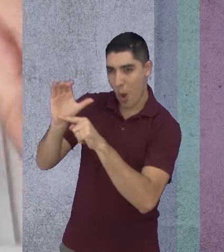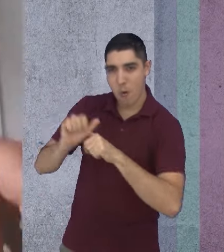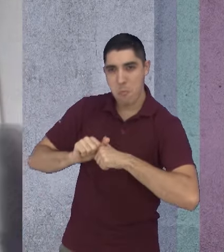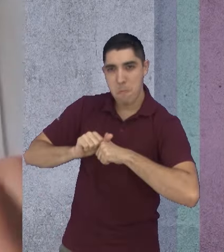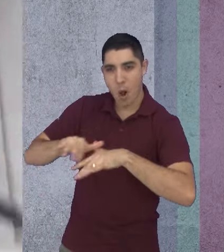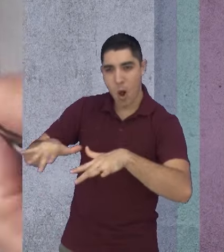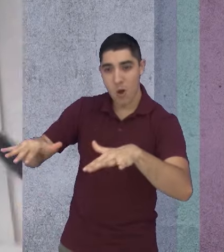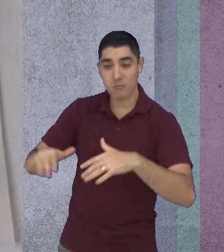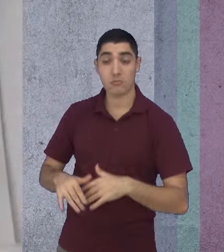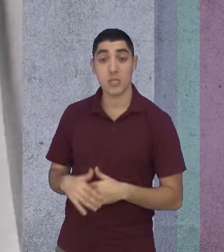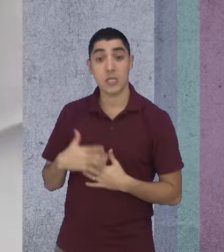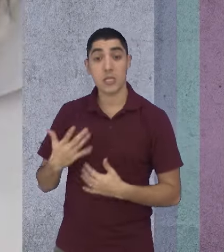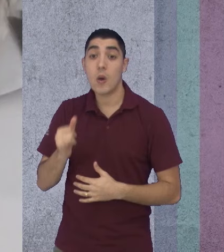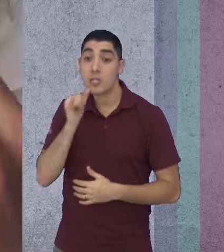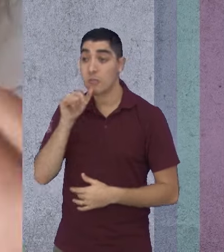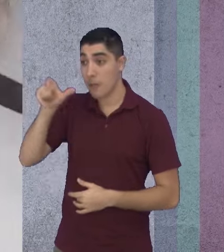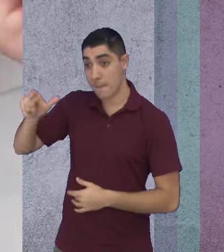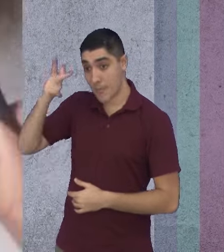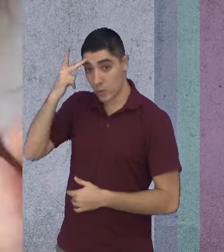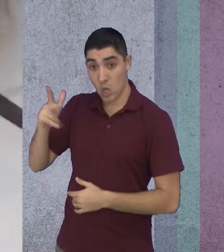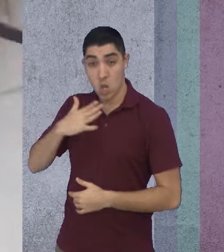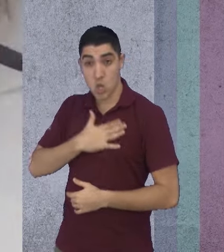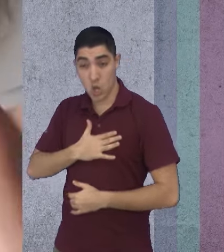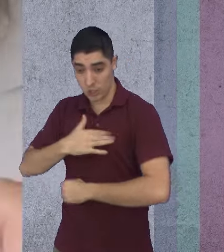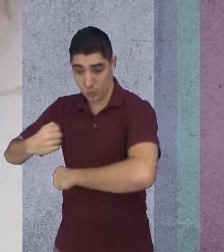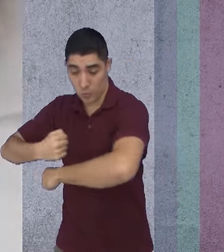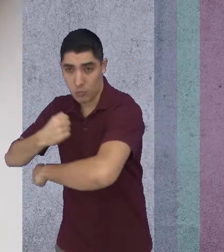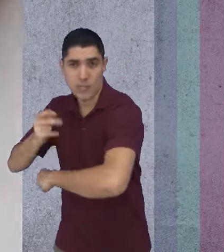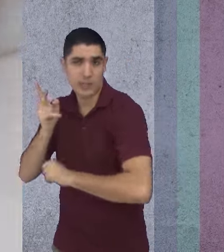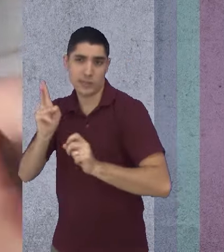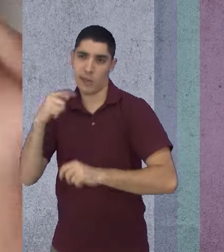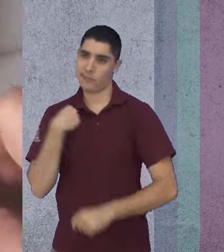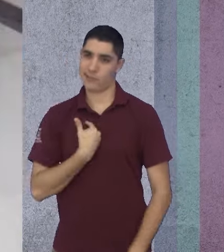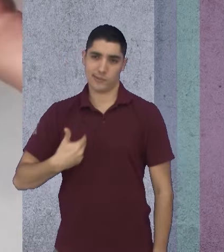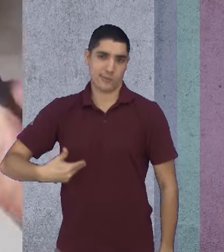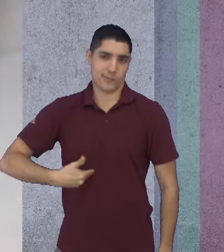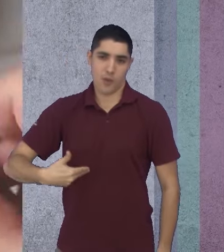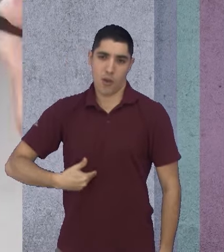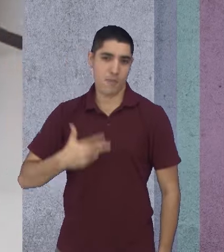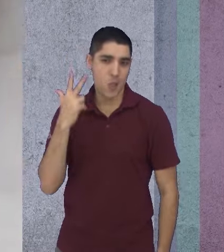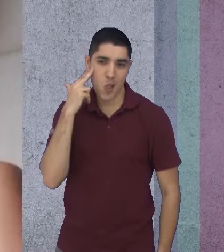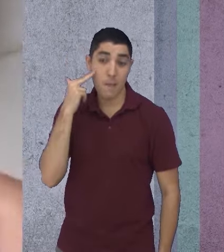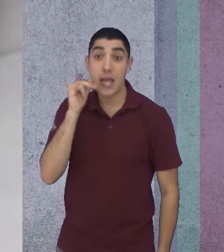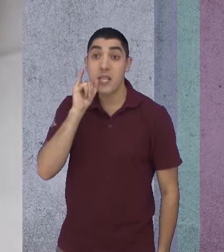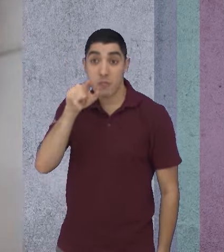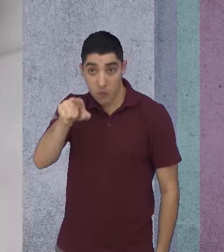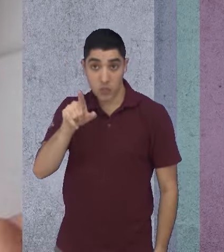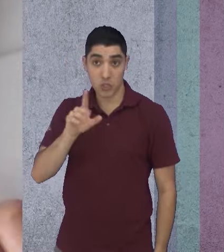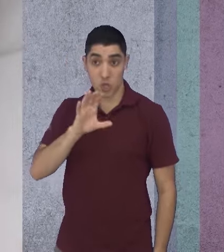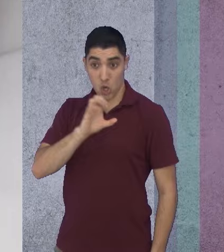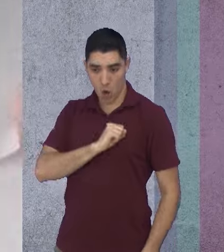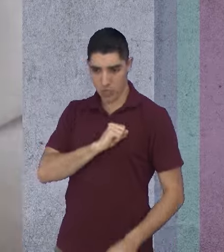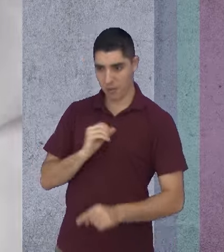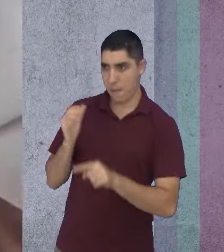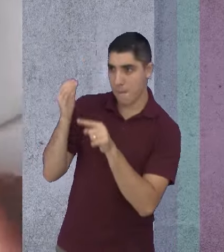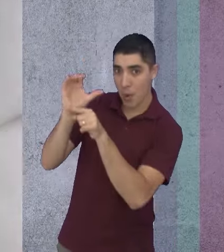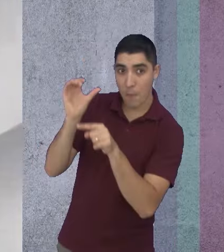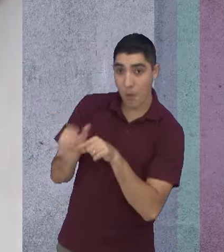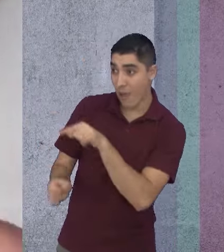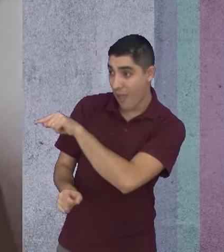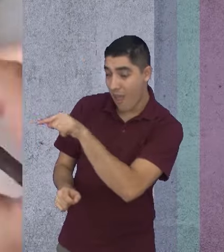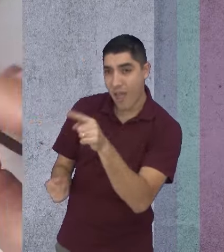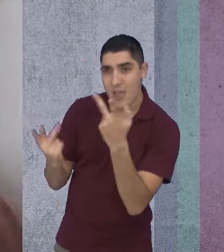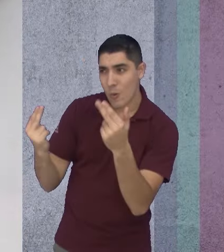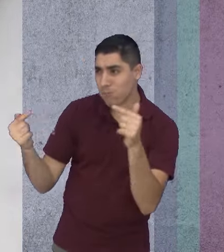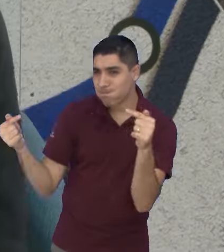quem está dentro da cozinha. Porque, querendo ou não, toda hora a gente está com fome. Então, se você souber postar aquilo que o pessoal está querendo, é